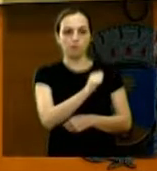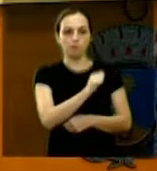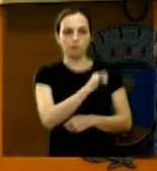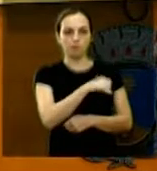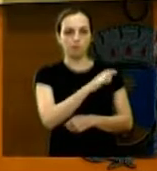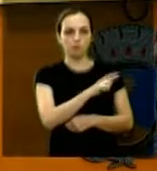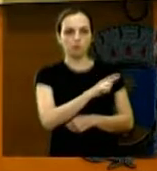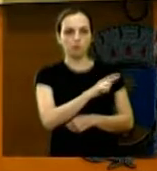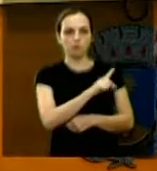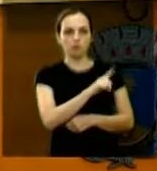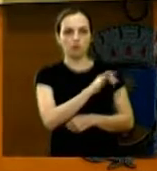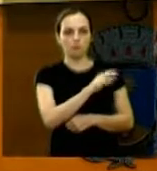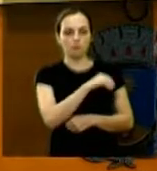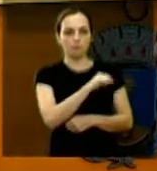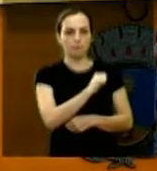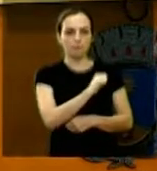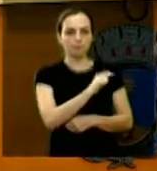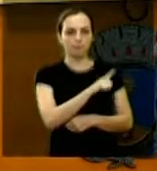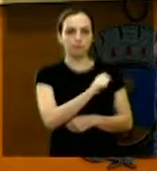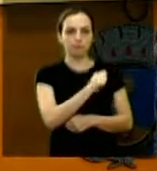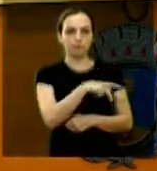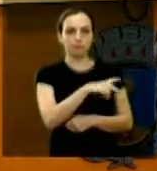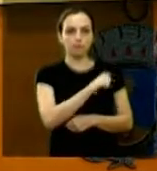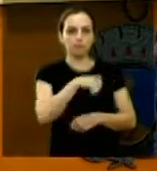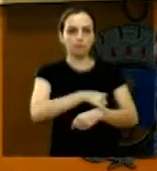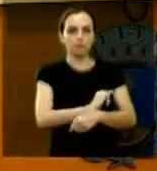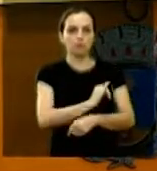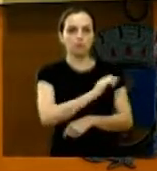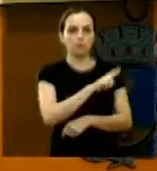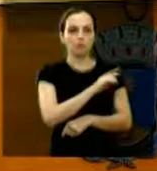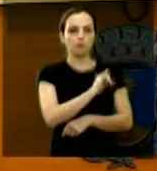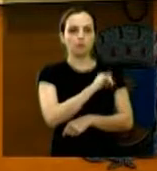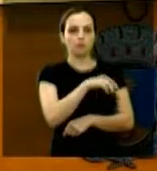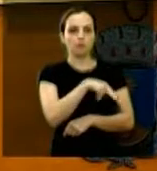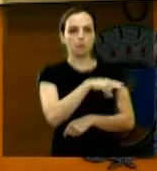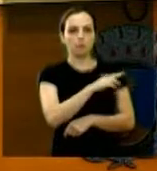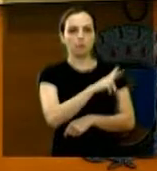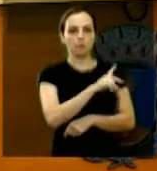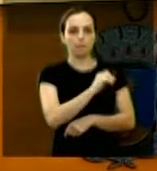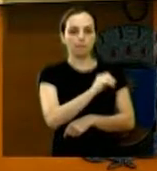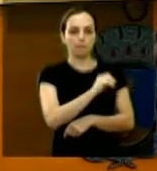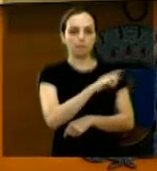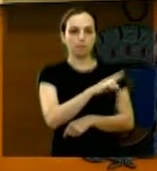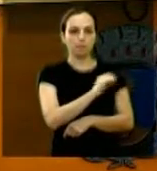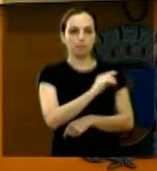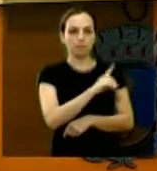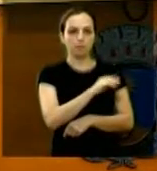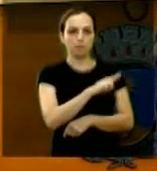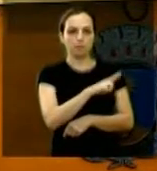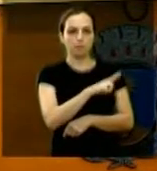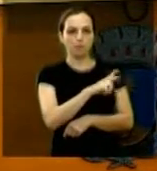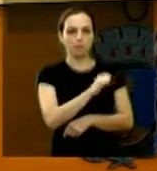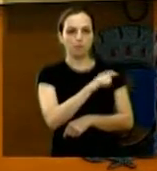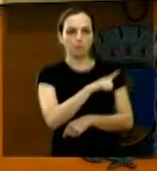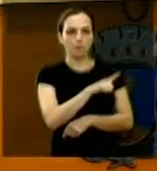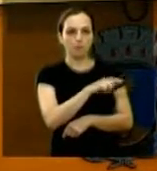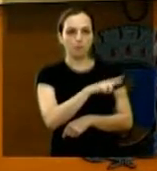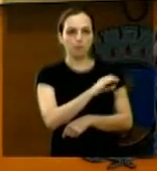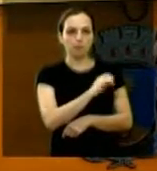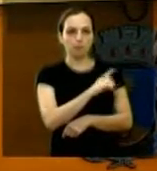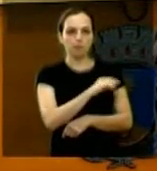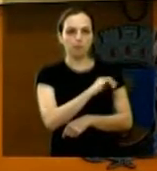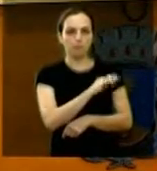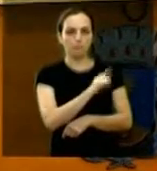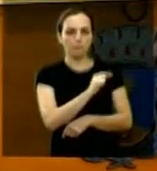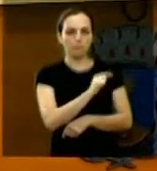Juliana Damos presente Dr. La Pena ausente Pastor Raimundo Bezerra presente Roberto Valfrais presente Rodrigo Bochechinha presente William